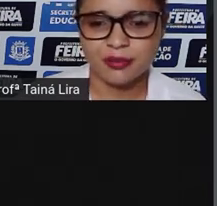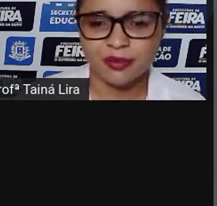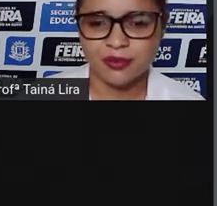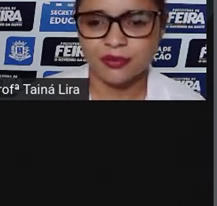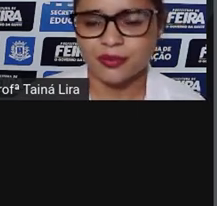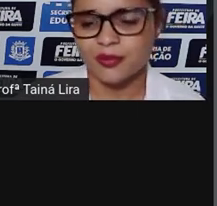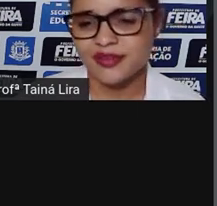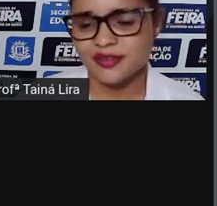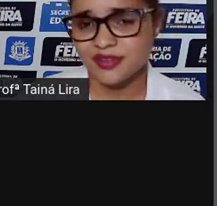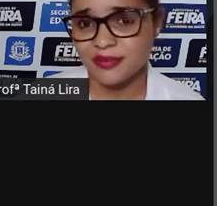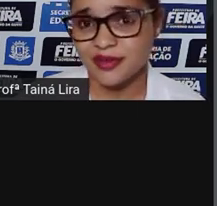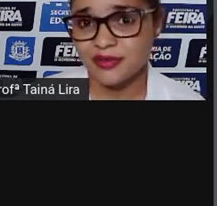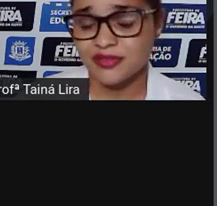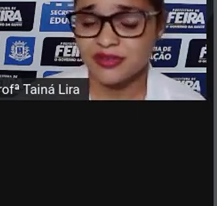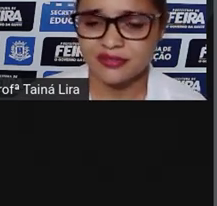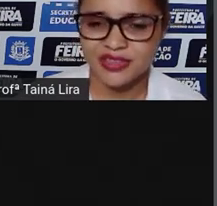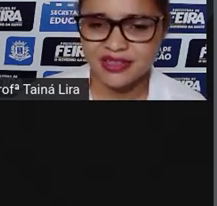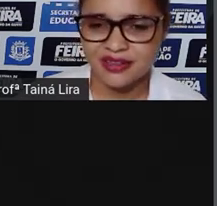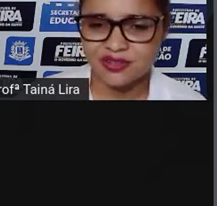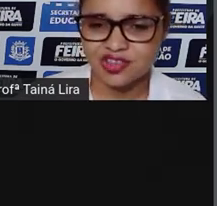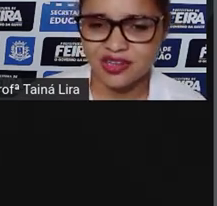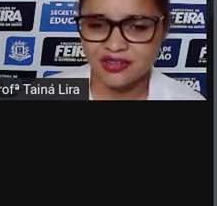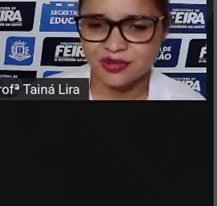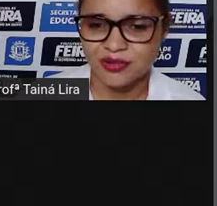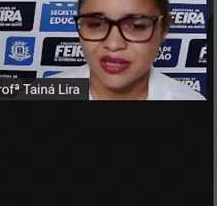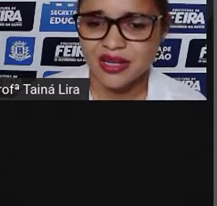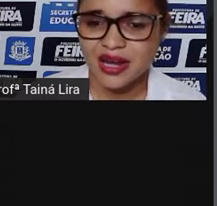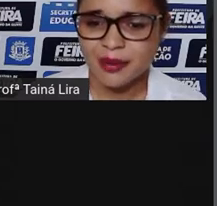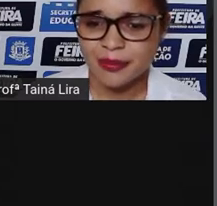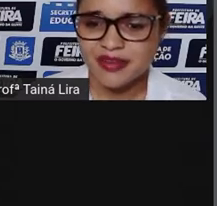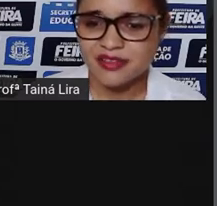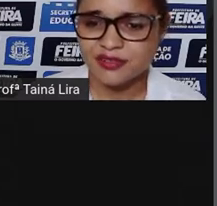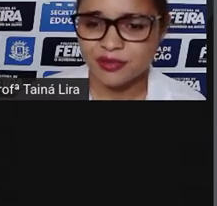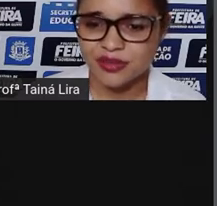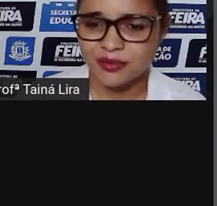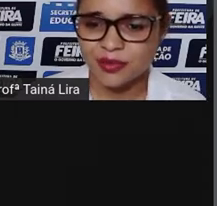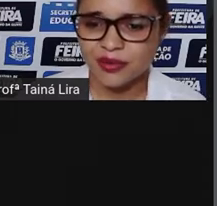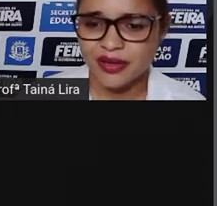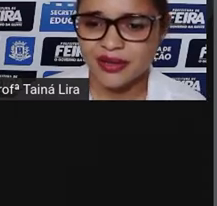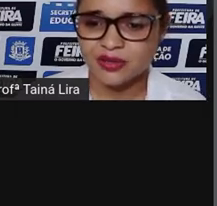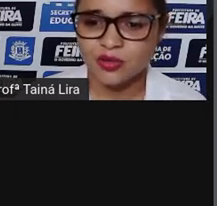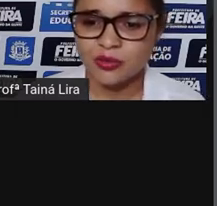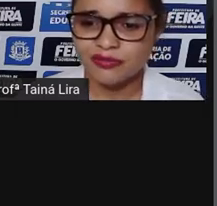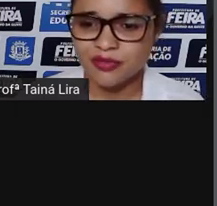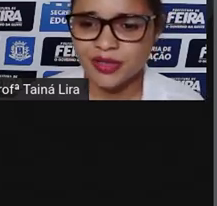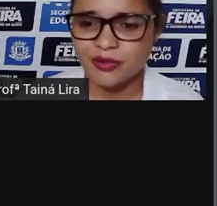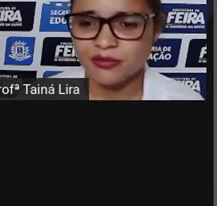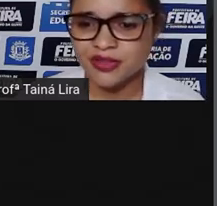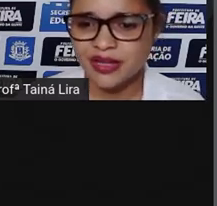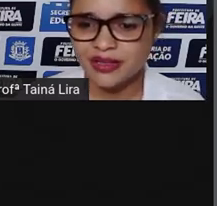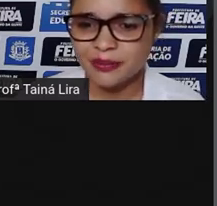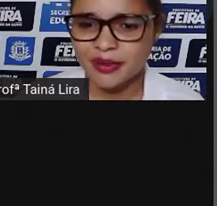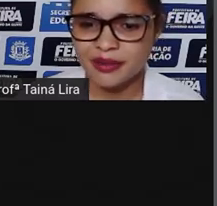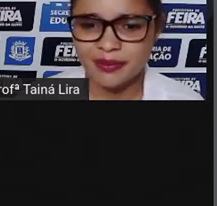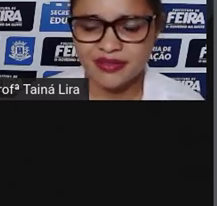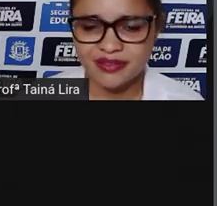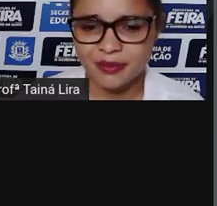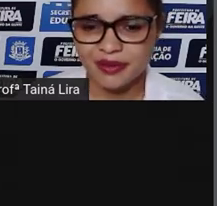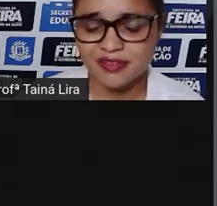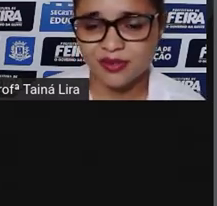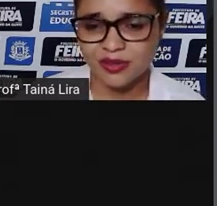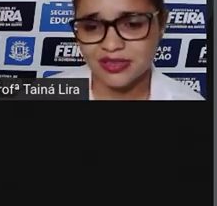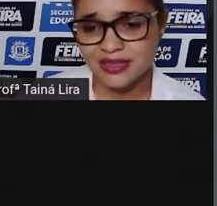assim que Bungo e Bubba e seus amigos inventaram teatro. A peça ficou tão boa que a turma foi convidada para